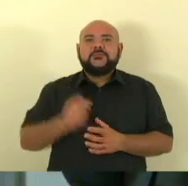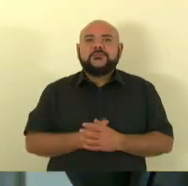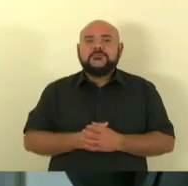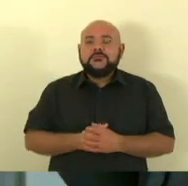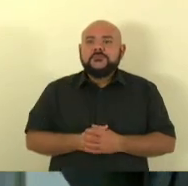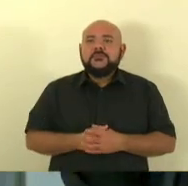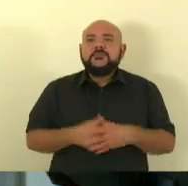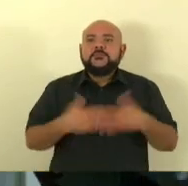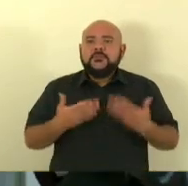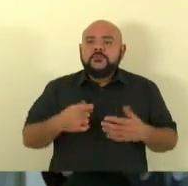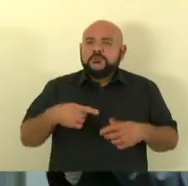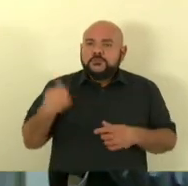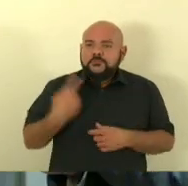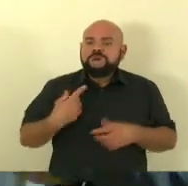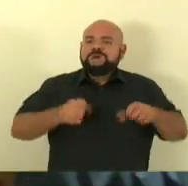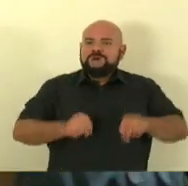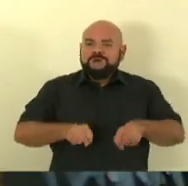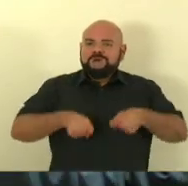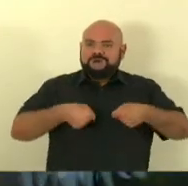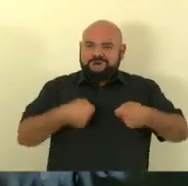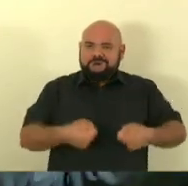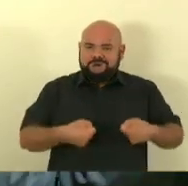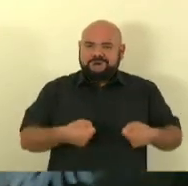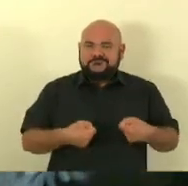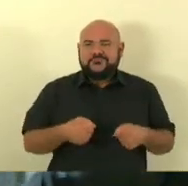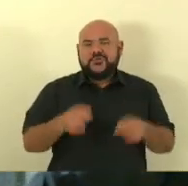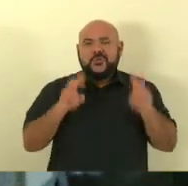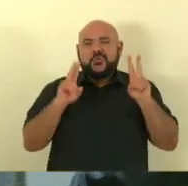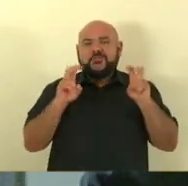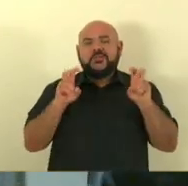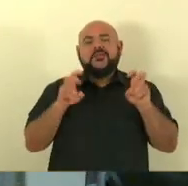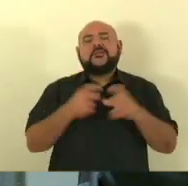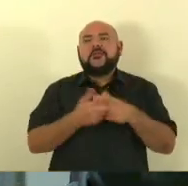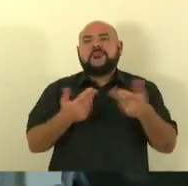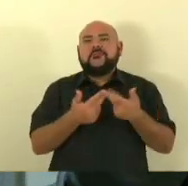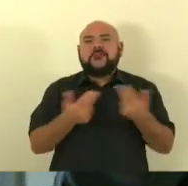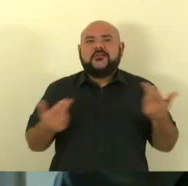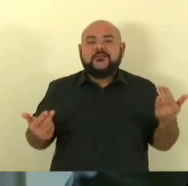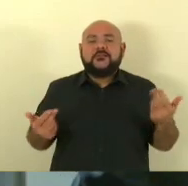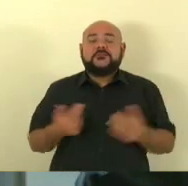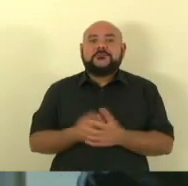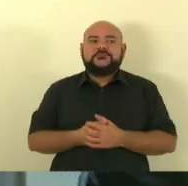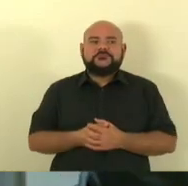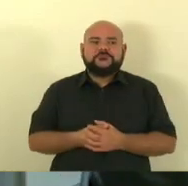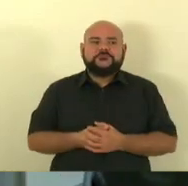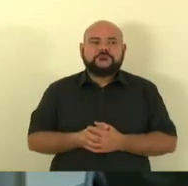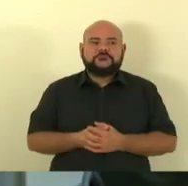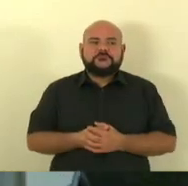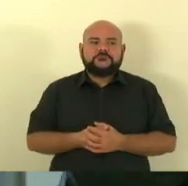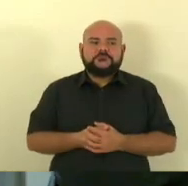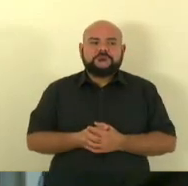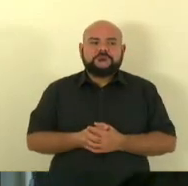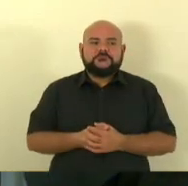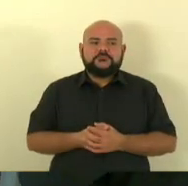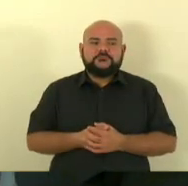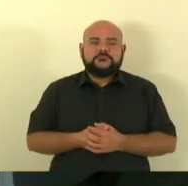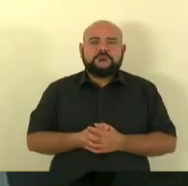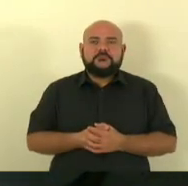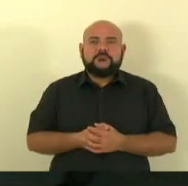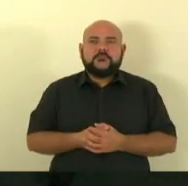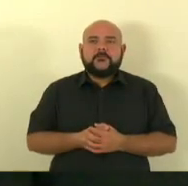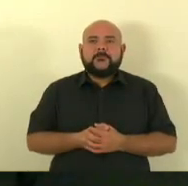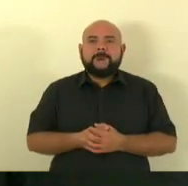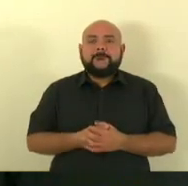temos nos empenhado muito em relação a esses temas já fomos muito buscados na primeira